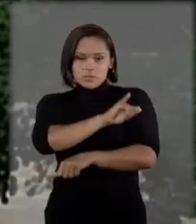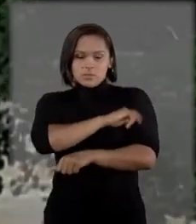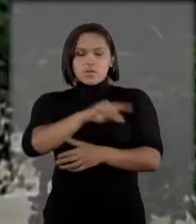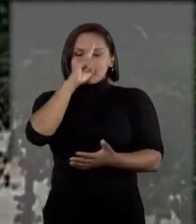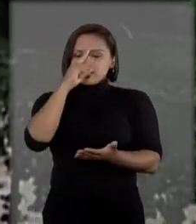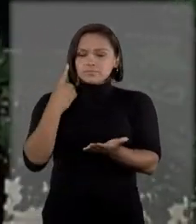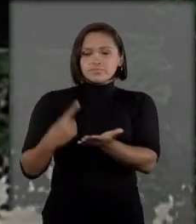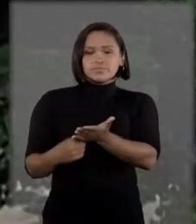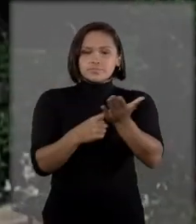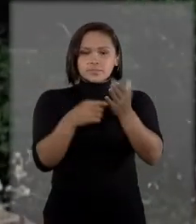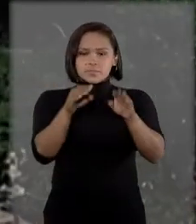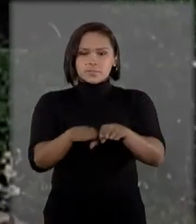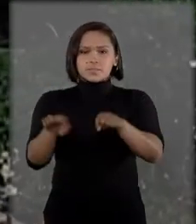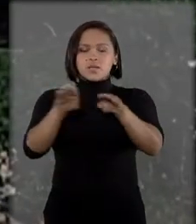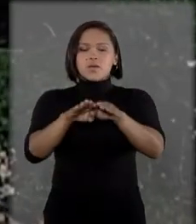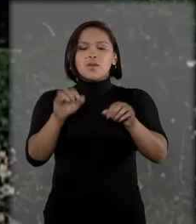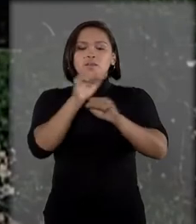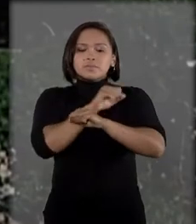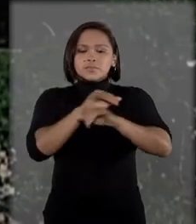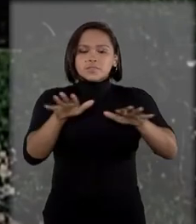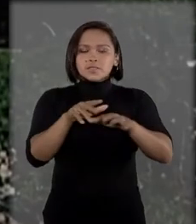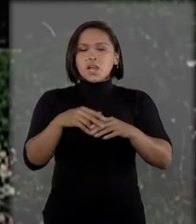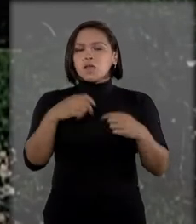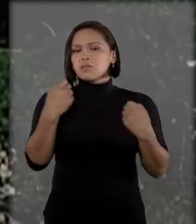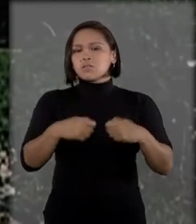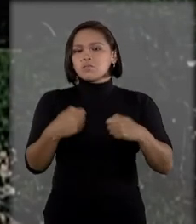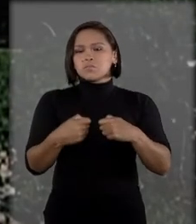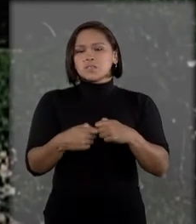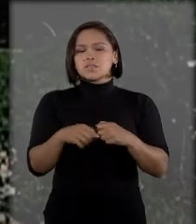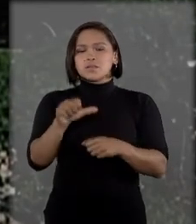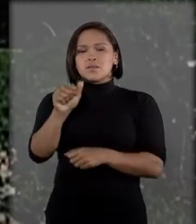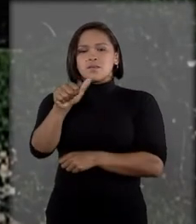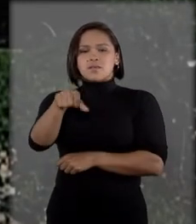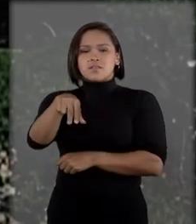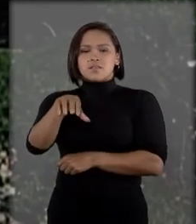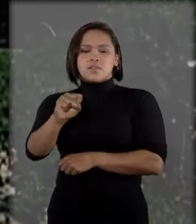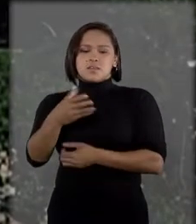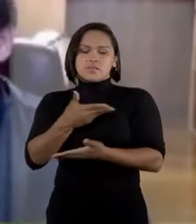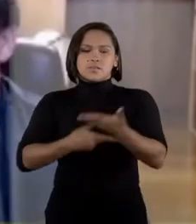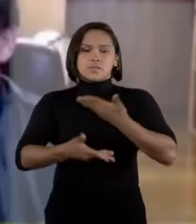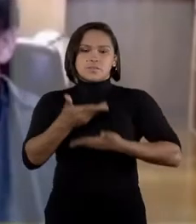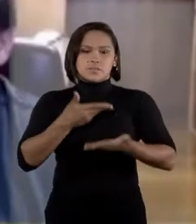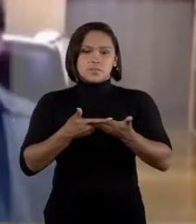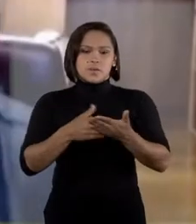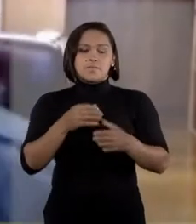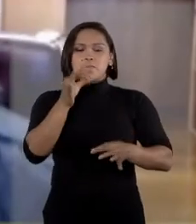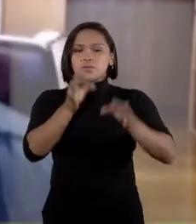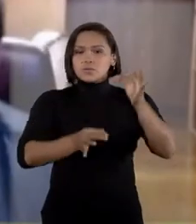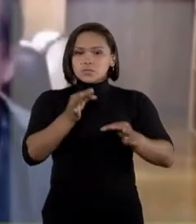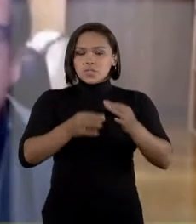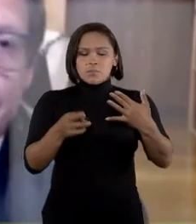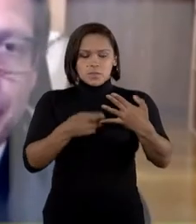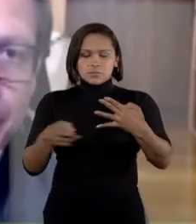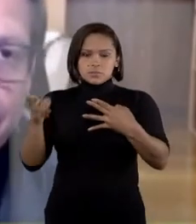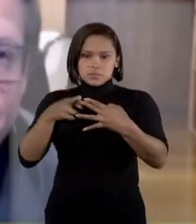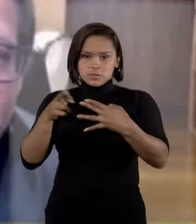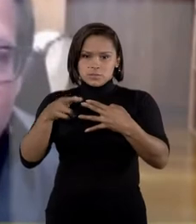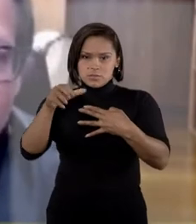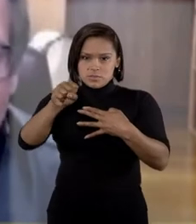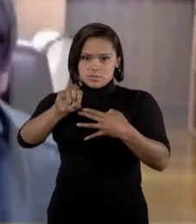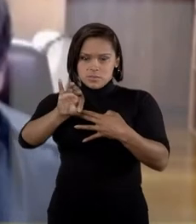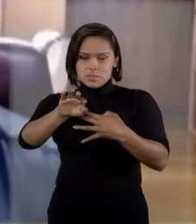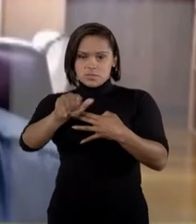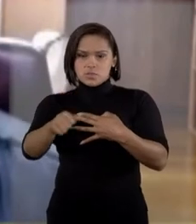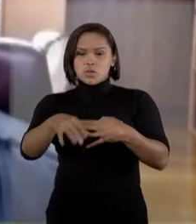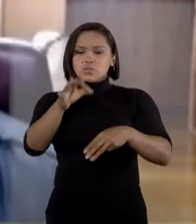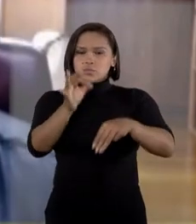a decisão, além de declarar desnecessária a participação da ANS na ação. No julgamento do recurso especial no STJ,